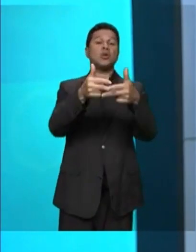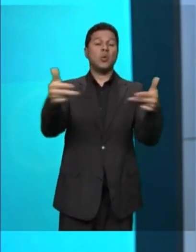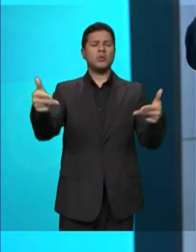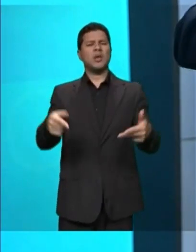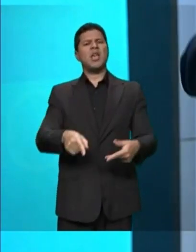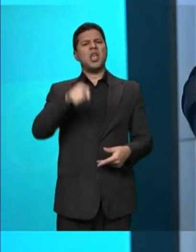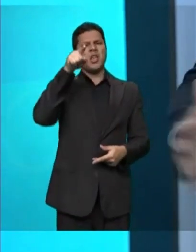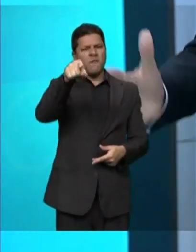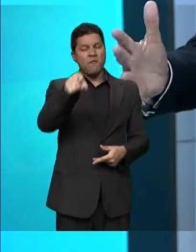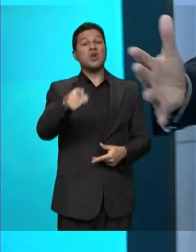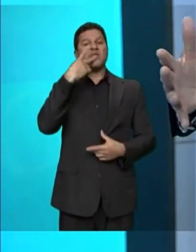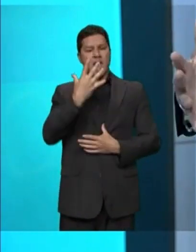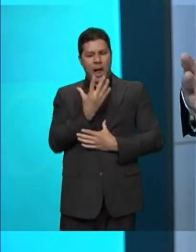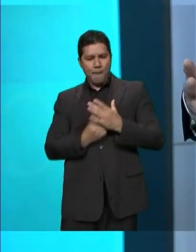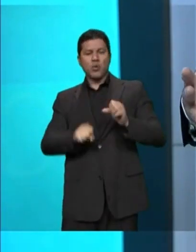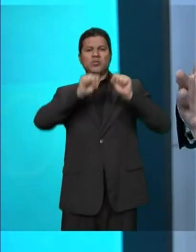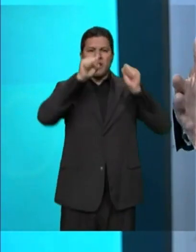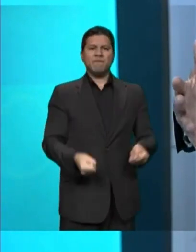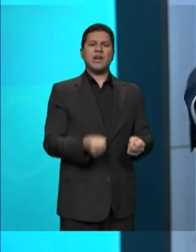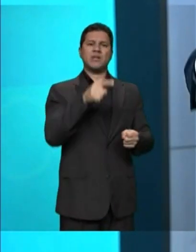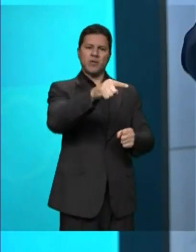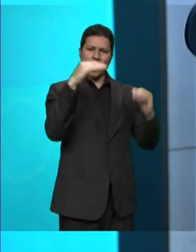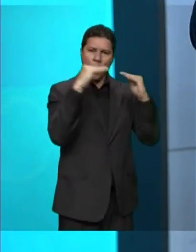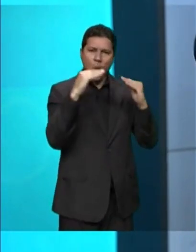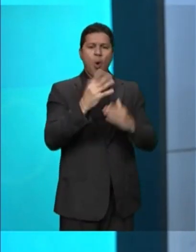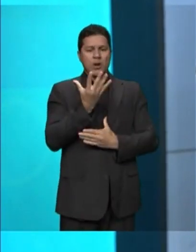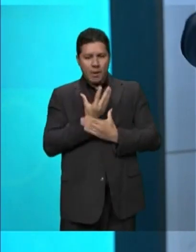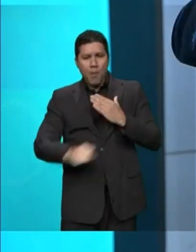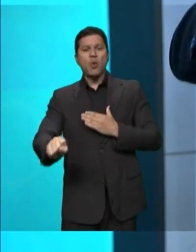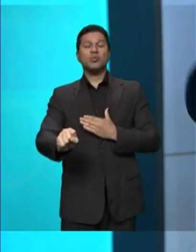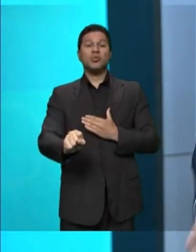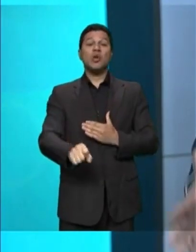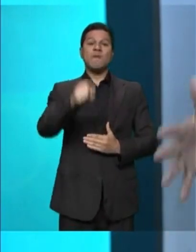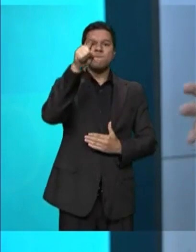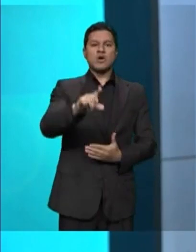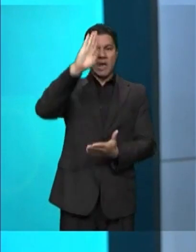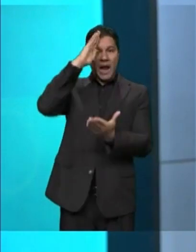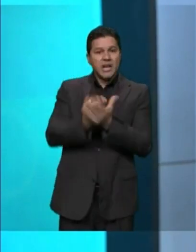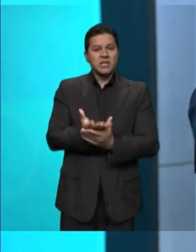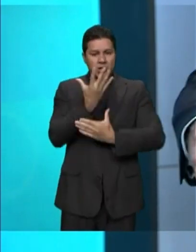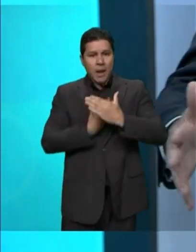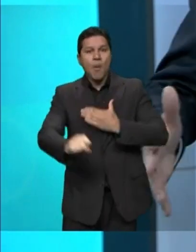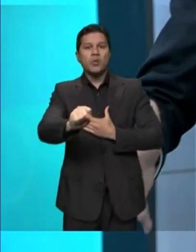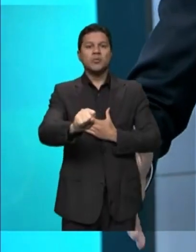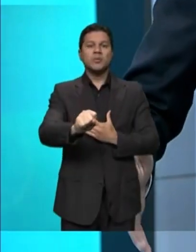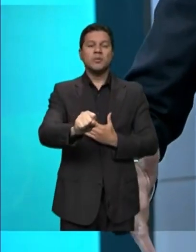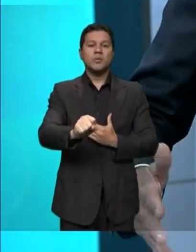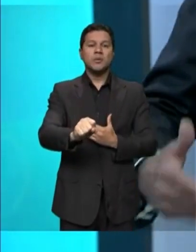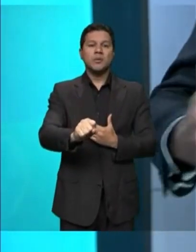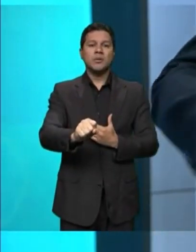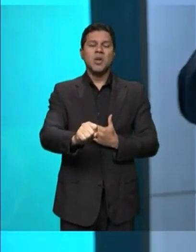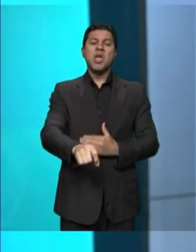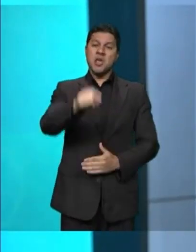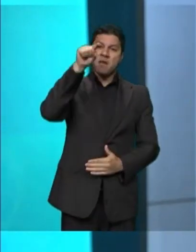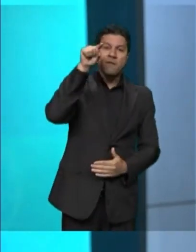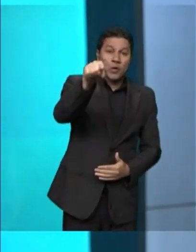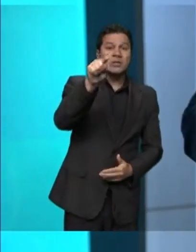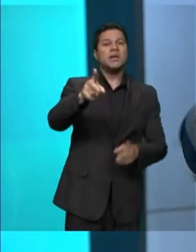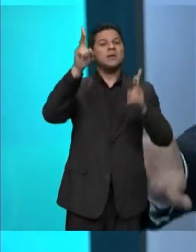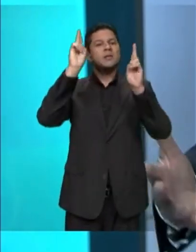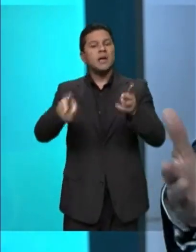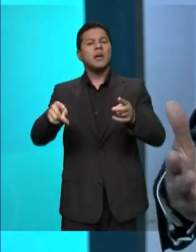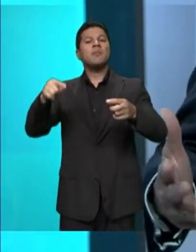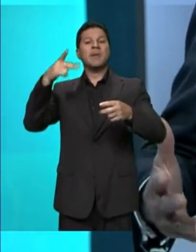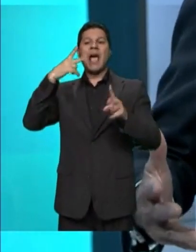Você é abortista, Lula. Você é abortista convicto. E você sempre